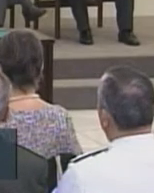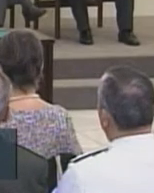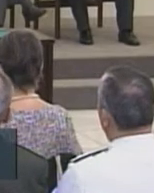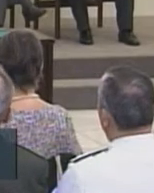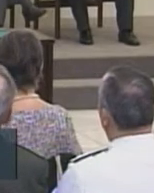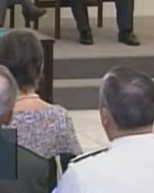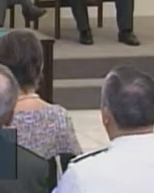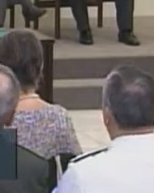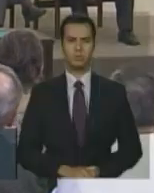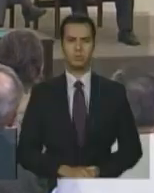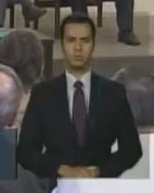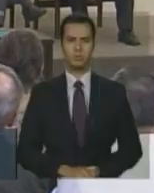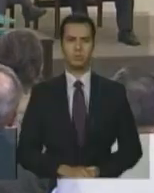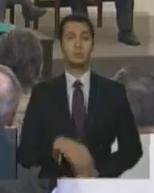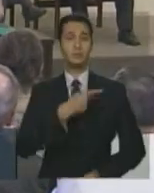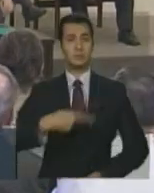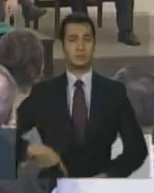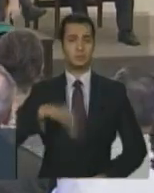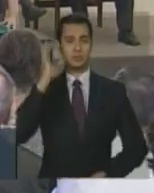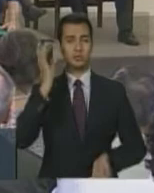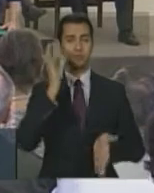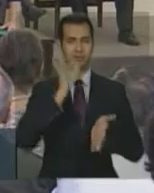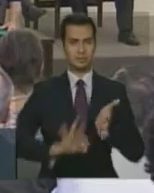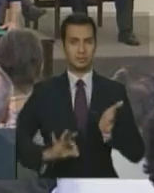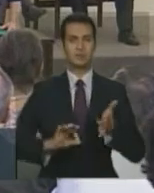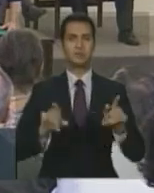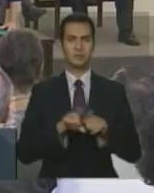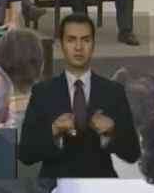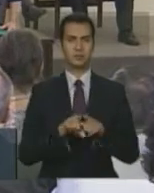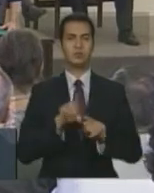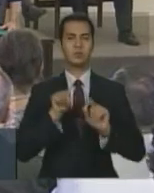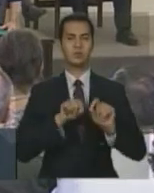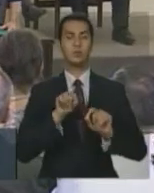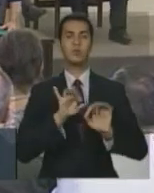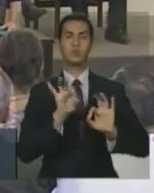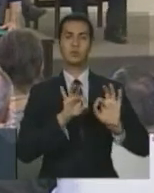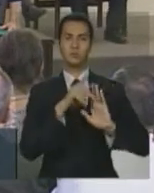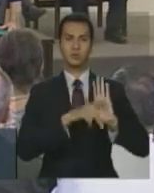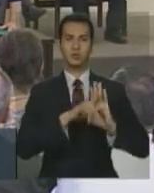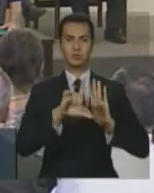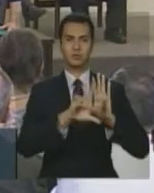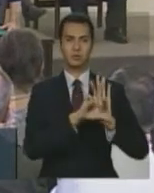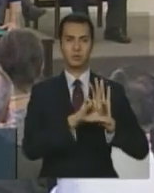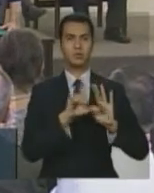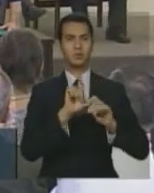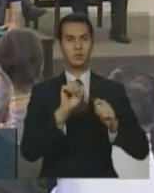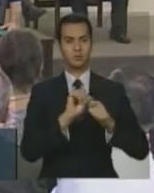Assina também o Projeto de lei que cria a Comissão Nacional da Verdade.